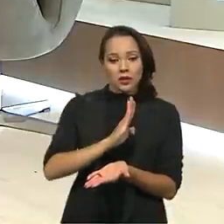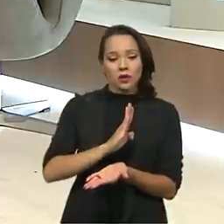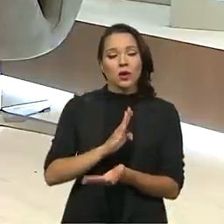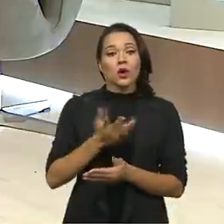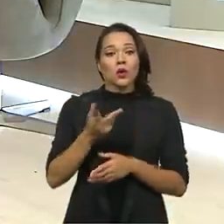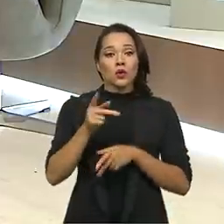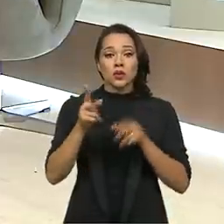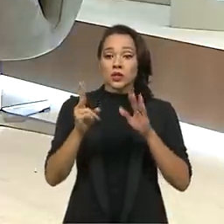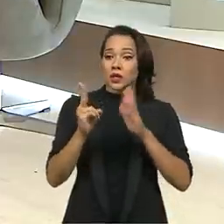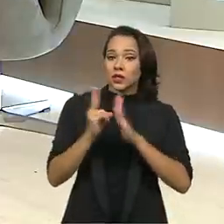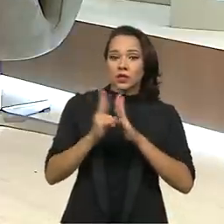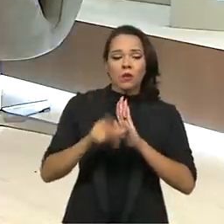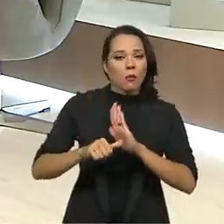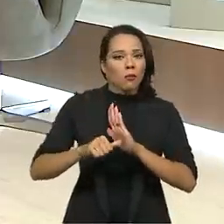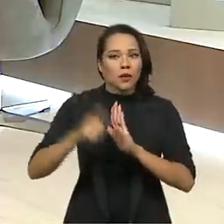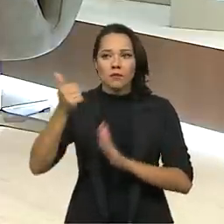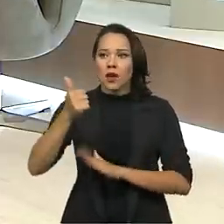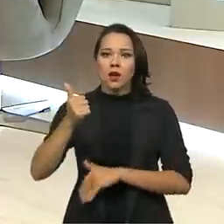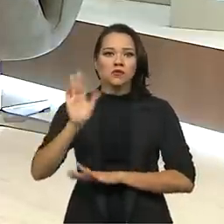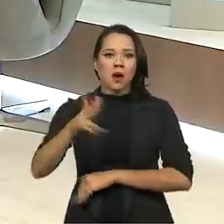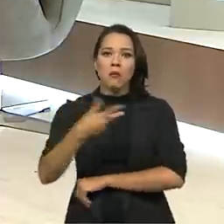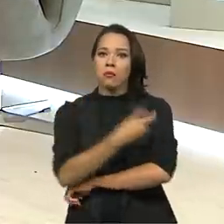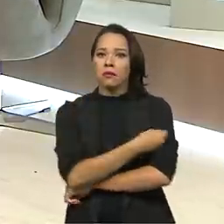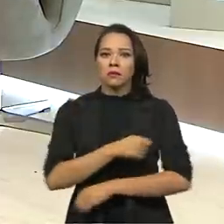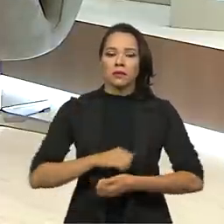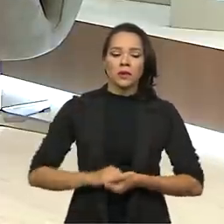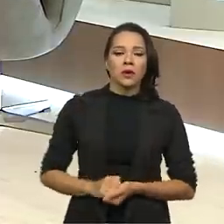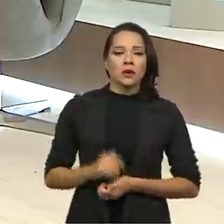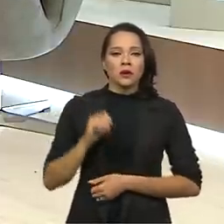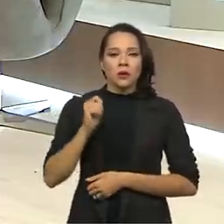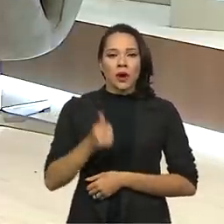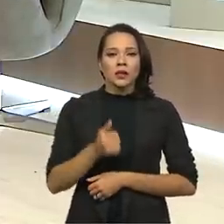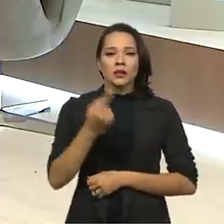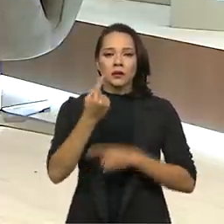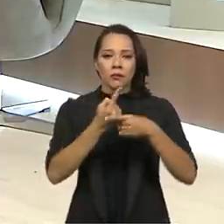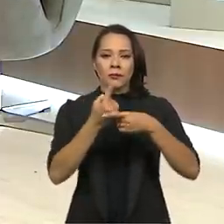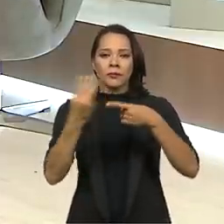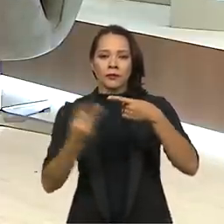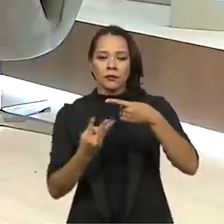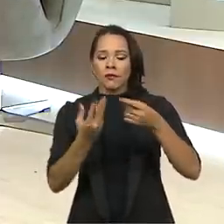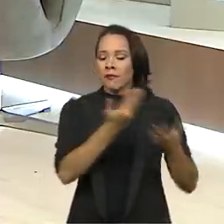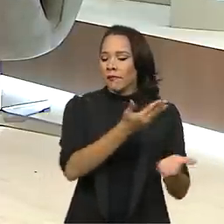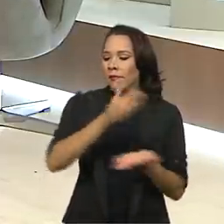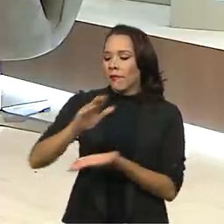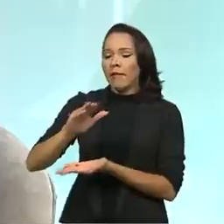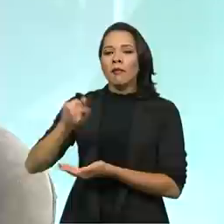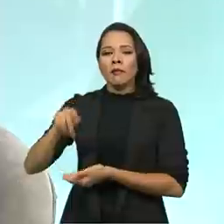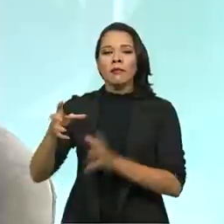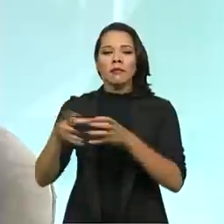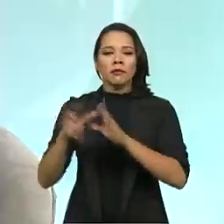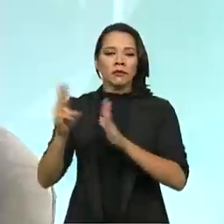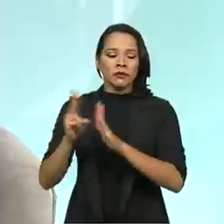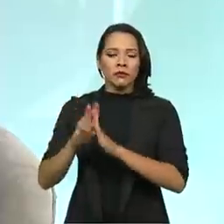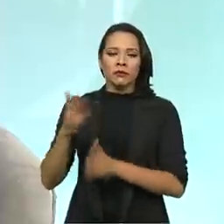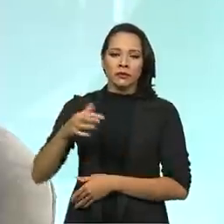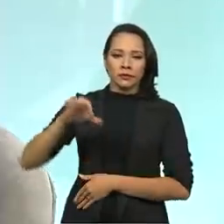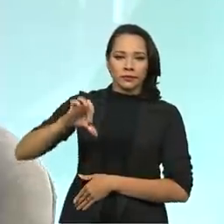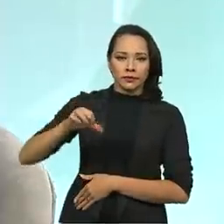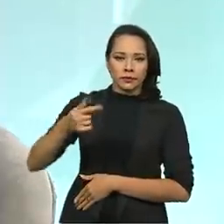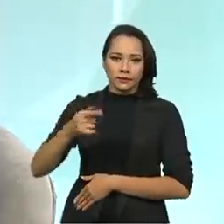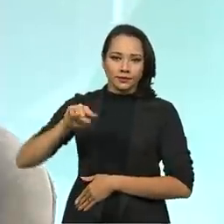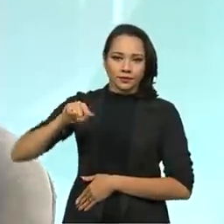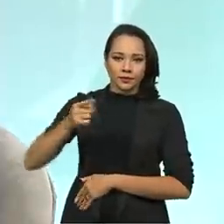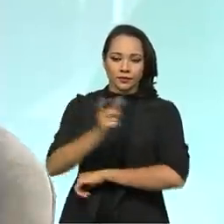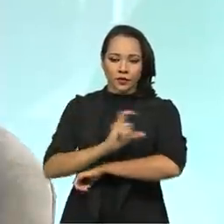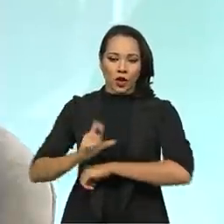os indígenas foram os primeiros beneficiados. Quase um terço das doses foram enviadas para os indígenas, cerca de 907 mil